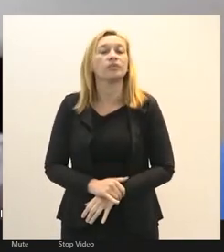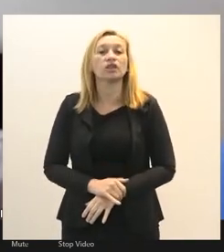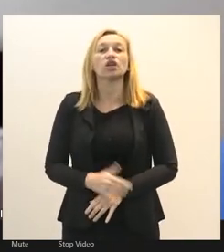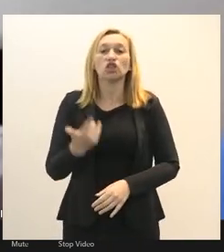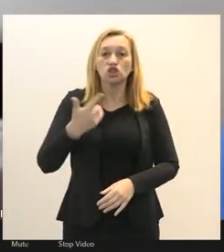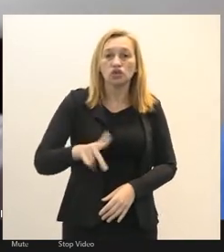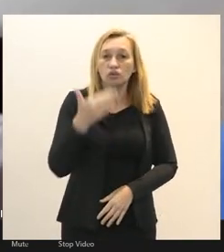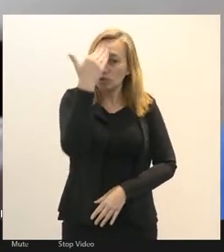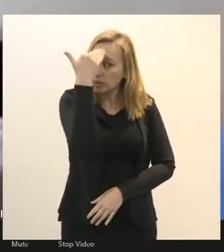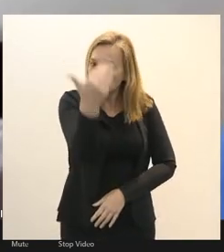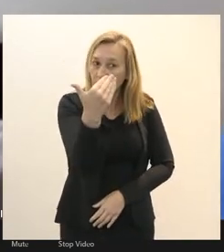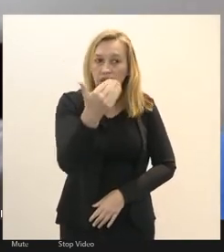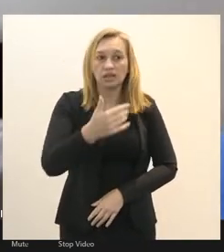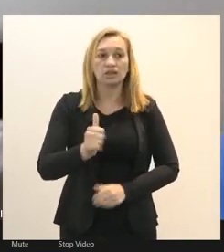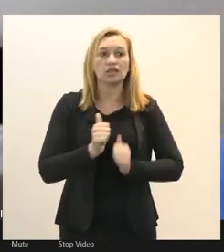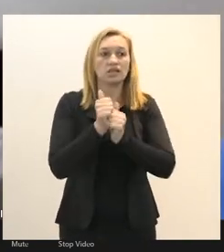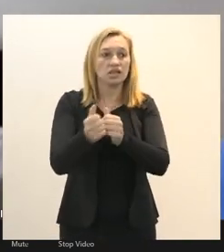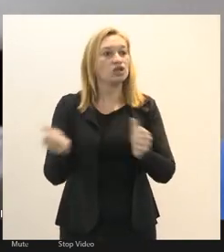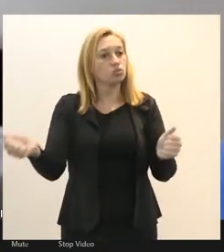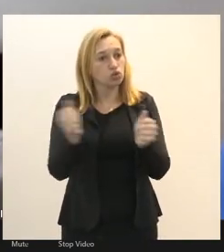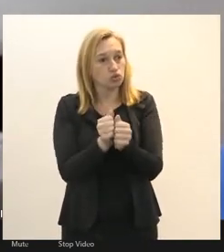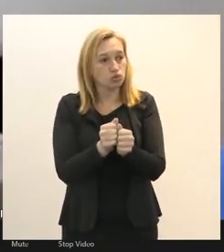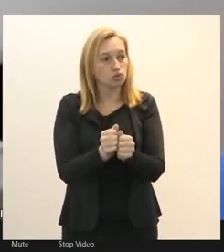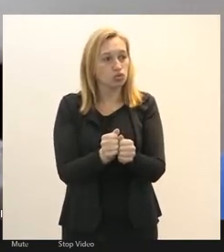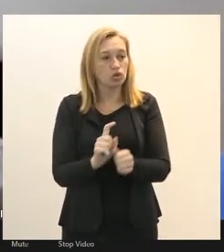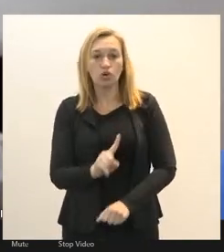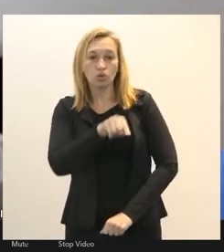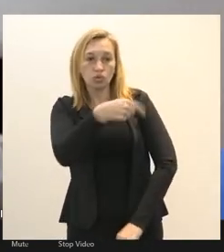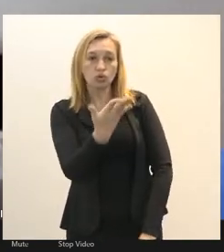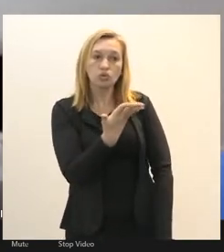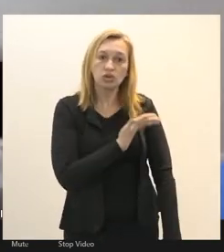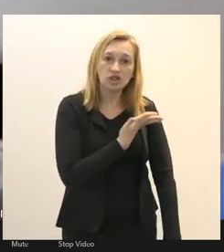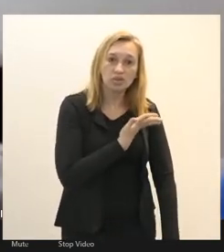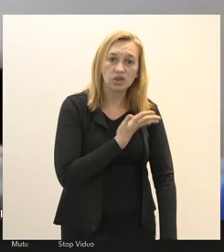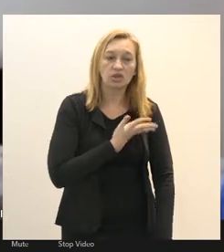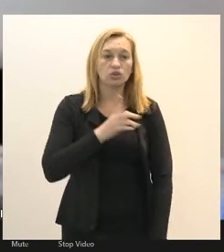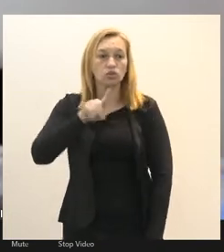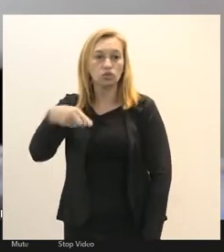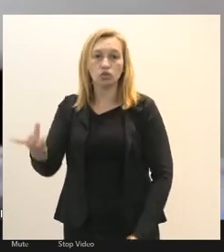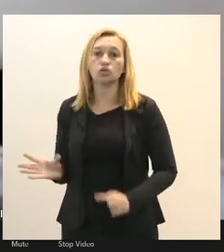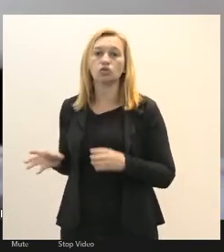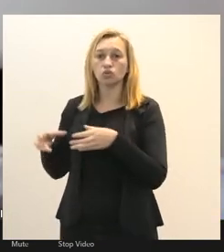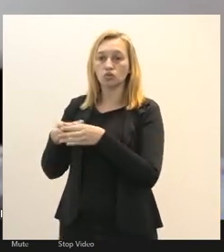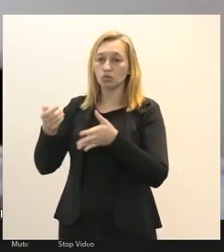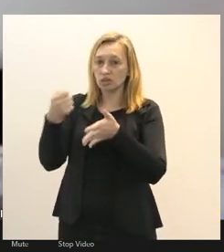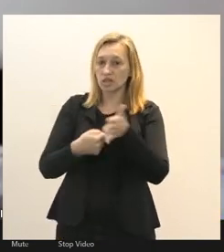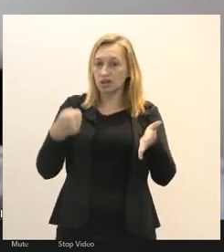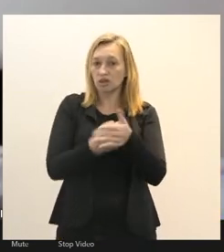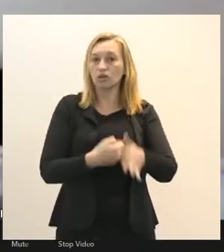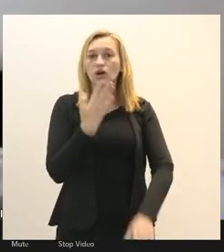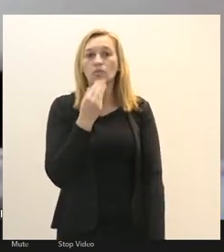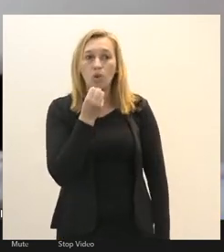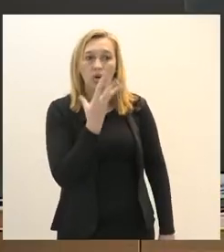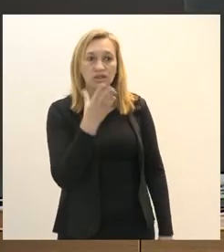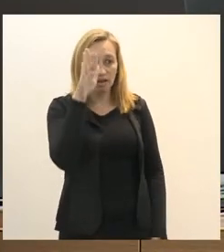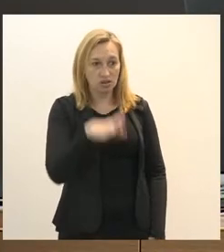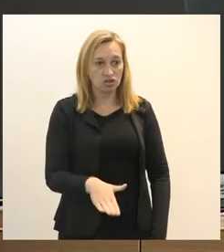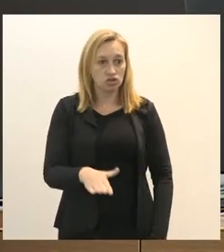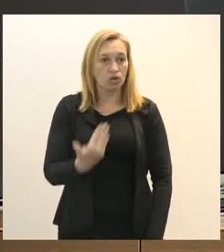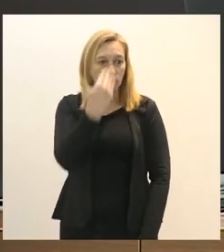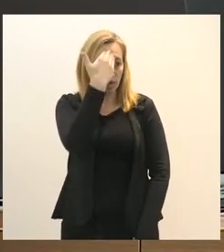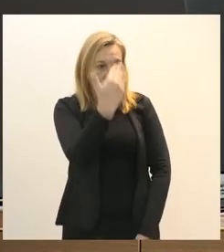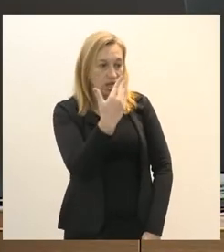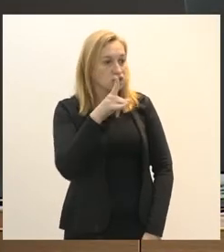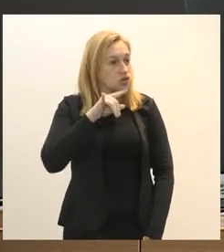vez muito obrigado e nós seguimos juntos com os outros companheiros as outras entidades nessa luta uma boa tarde obrigado